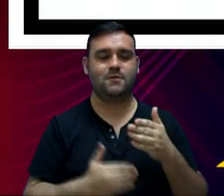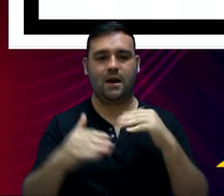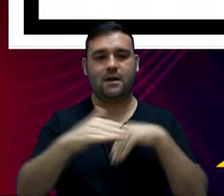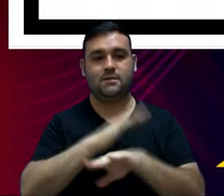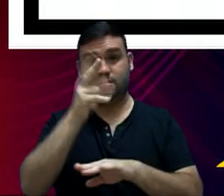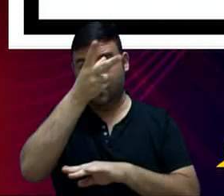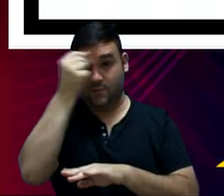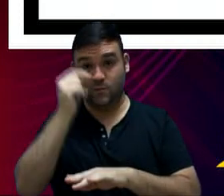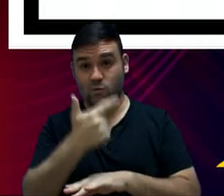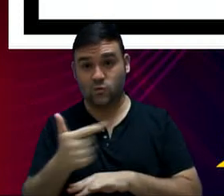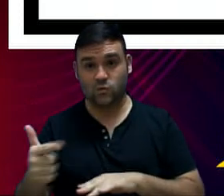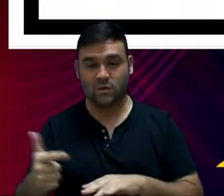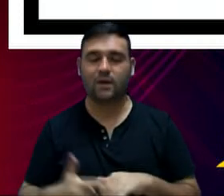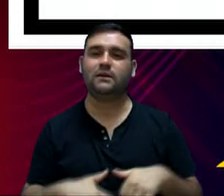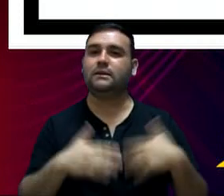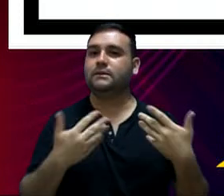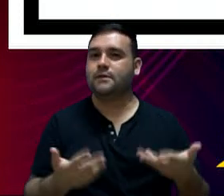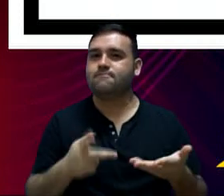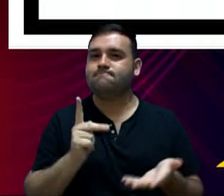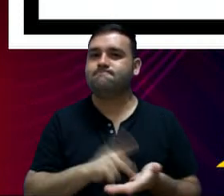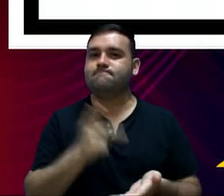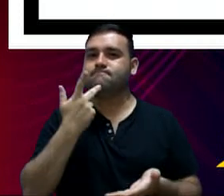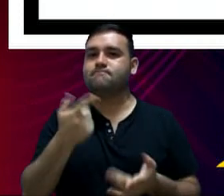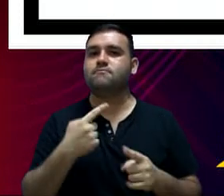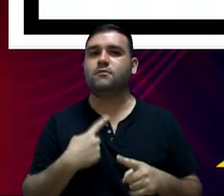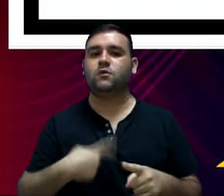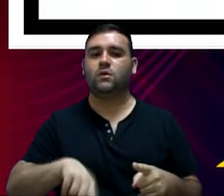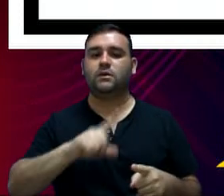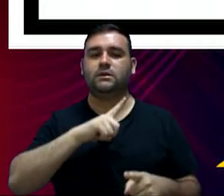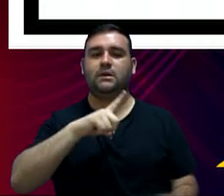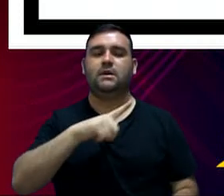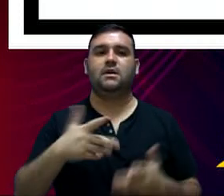do município. Então, na verdade, nós temos aí